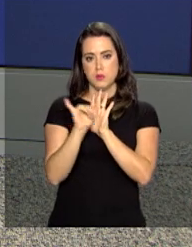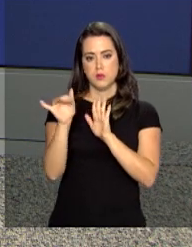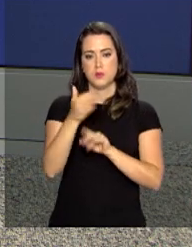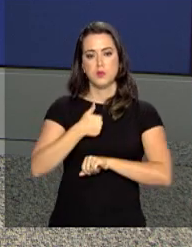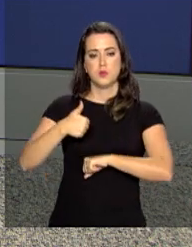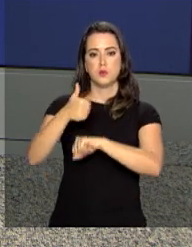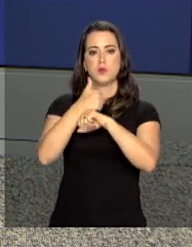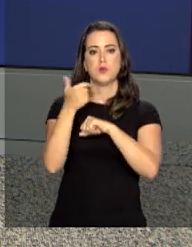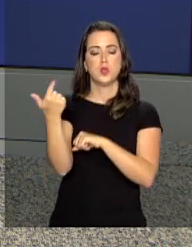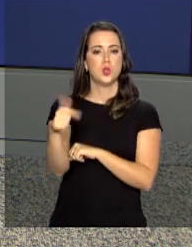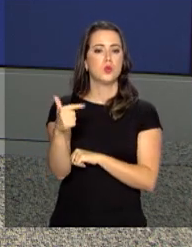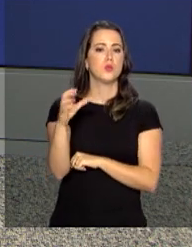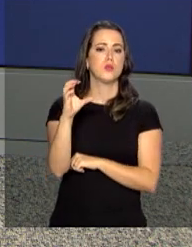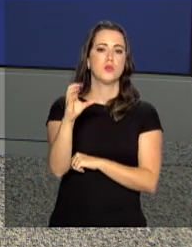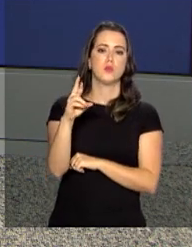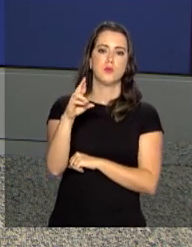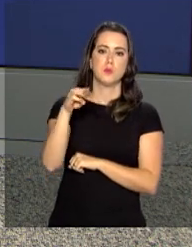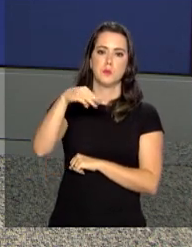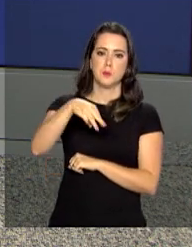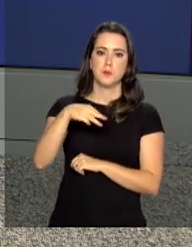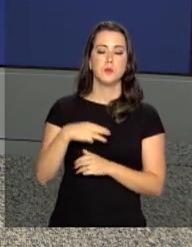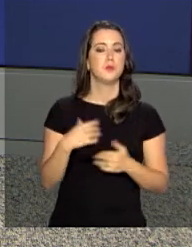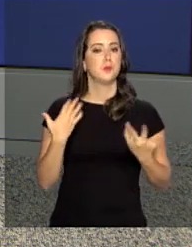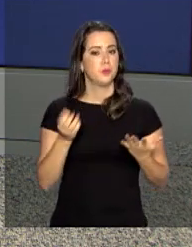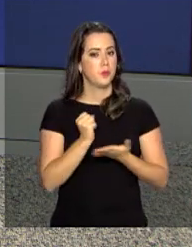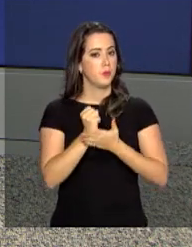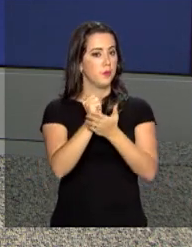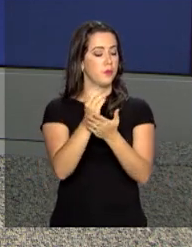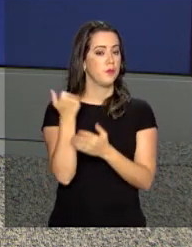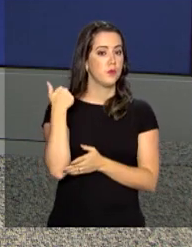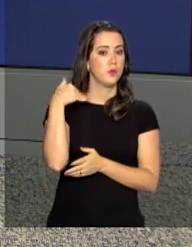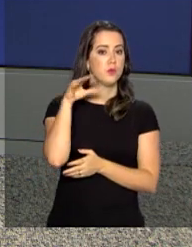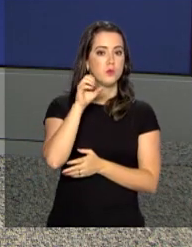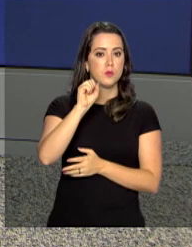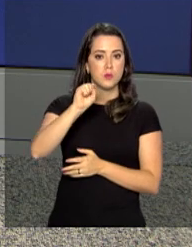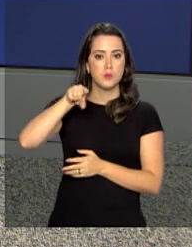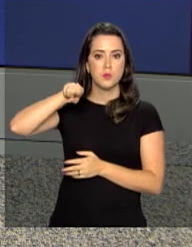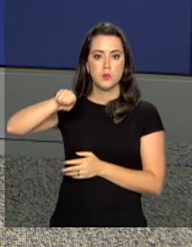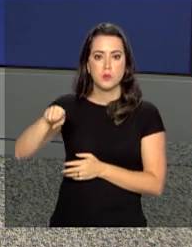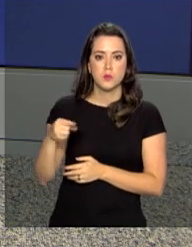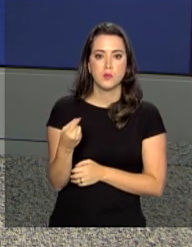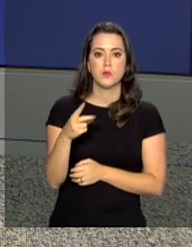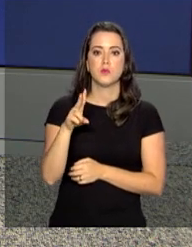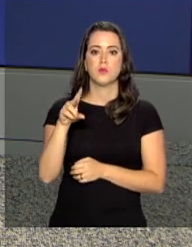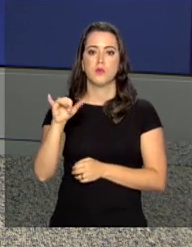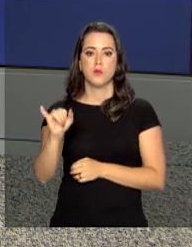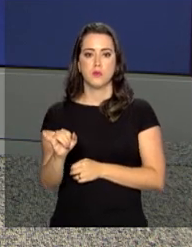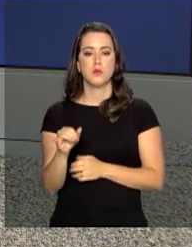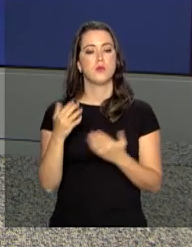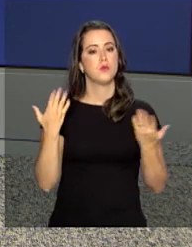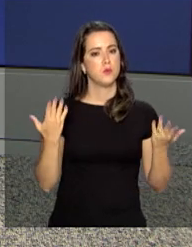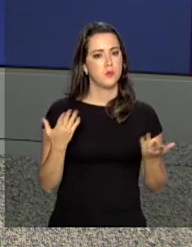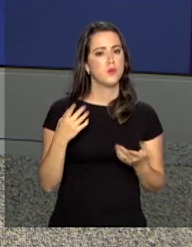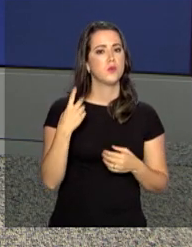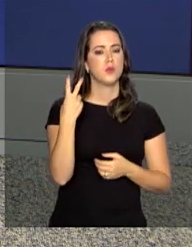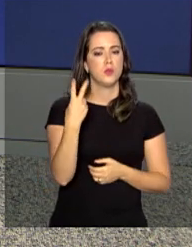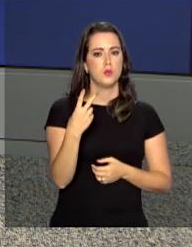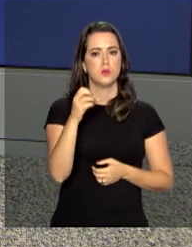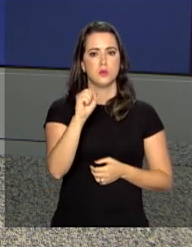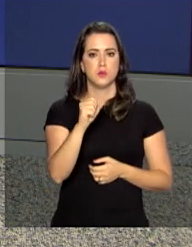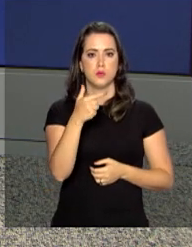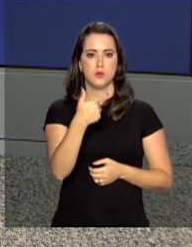profissionais sem registro no país. São ofertadas mais de 8.500 vagas em 2